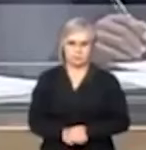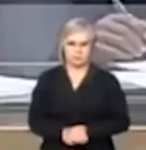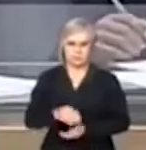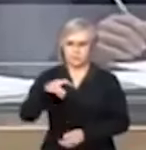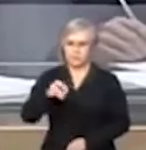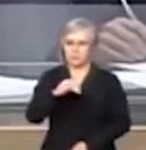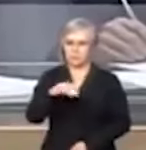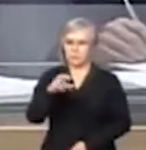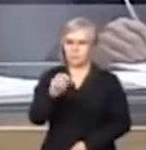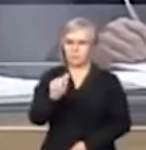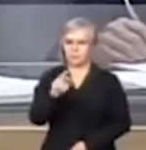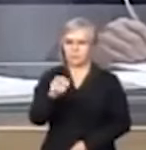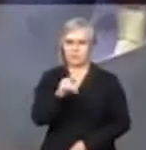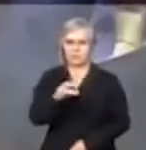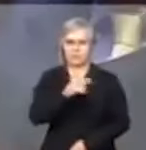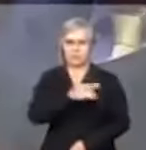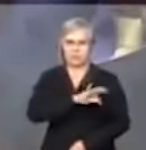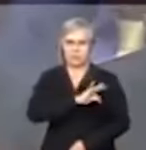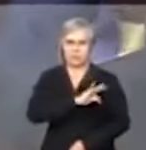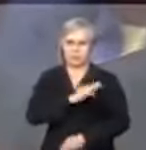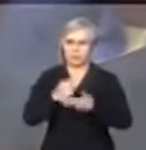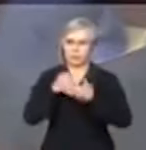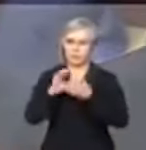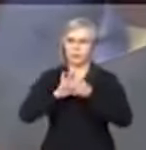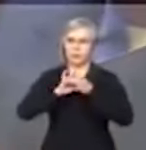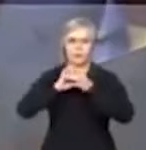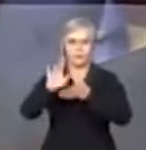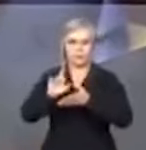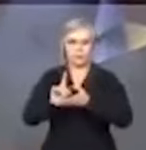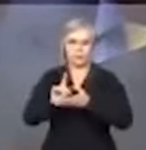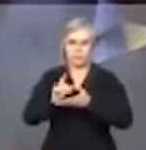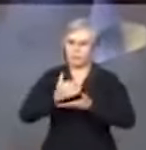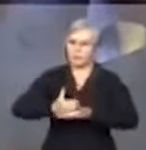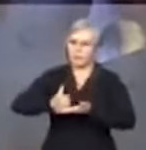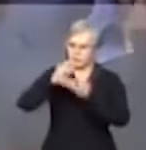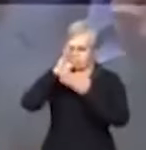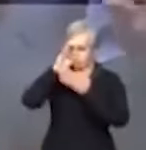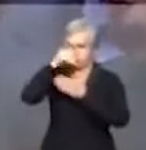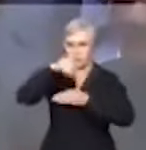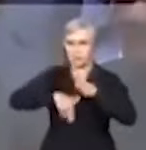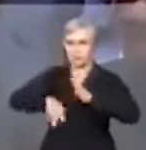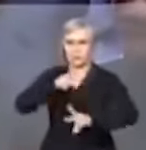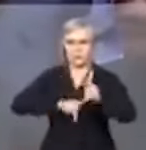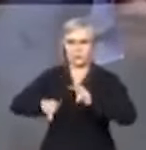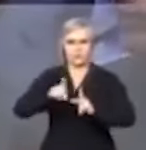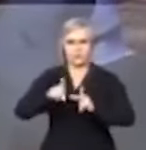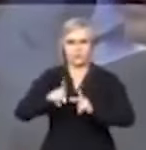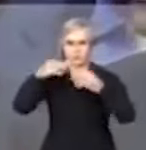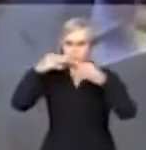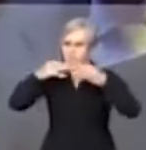Maria do Rosário, PT. Pela democracia, pela soberania do voto popular,